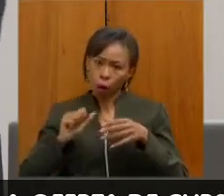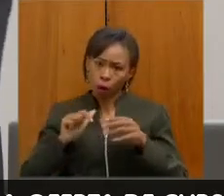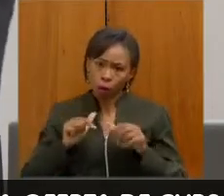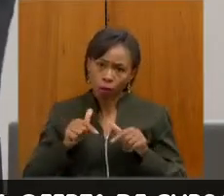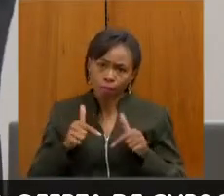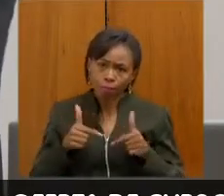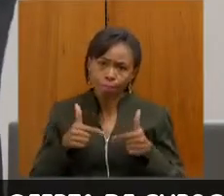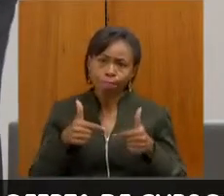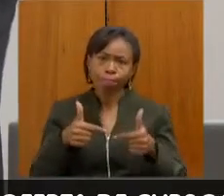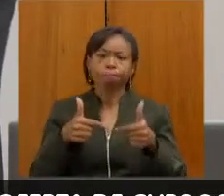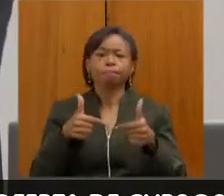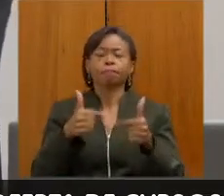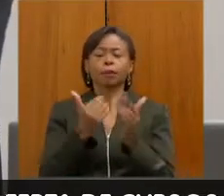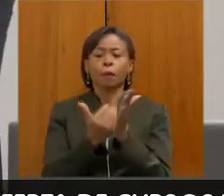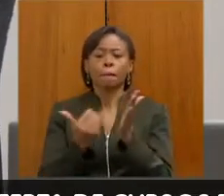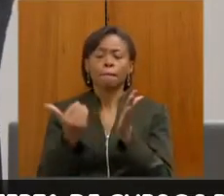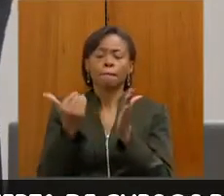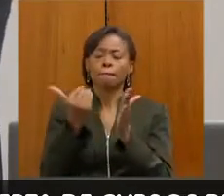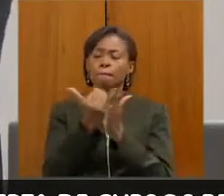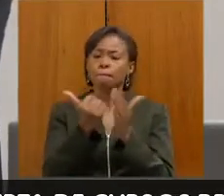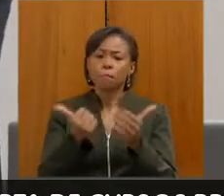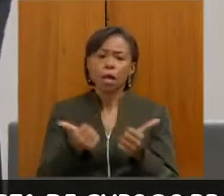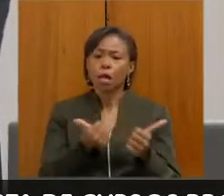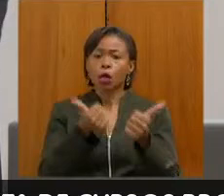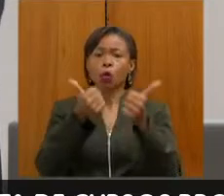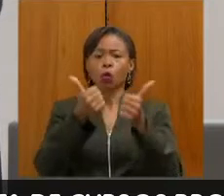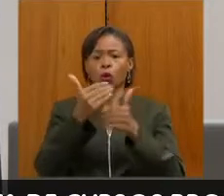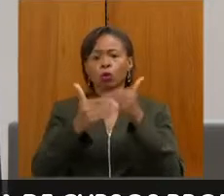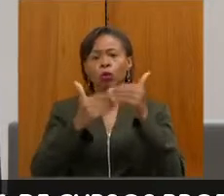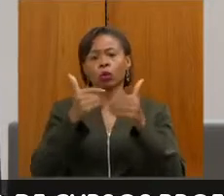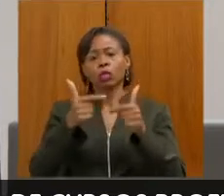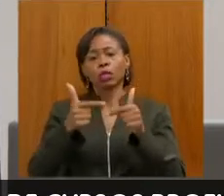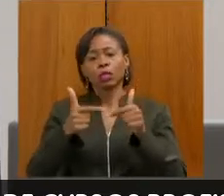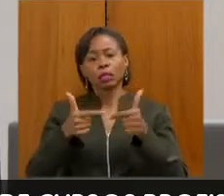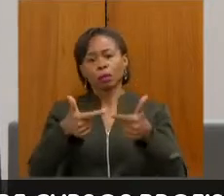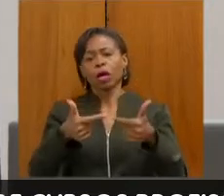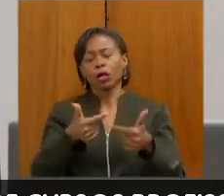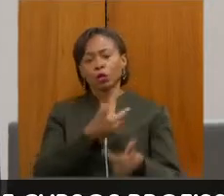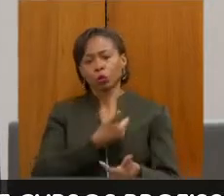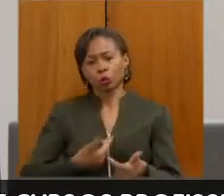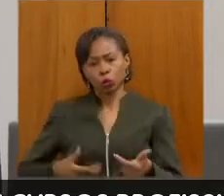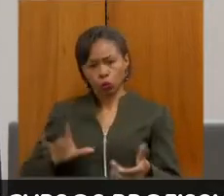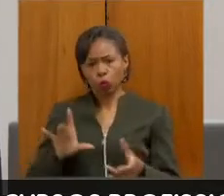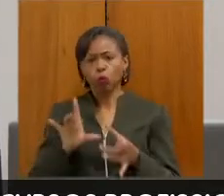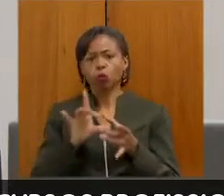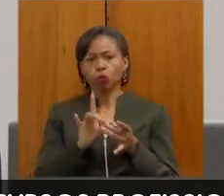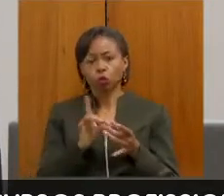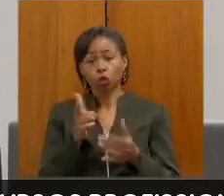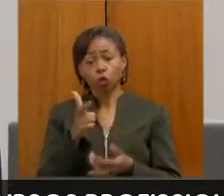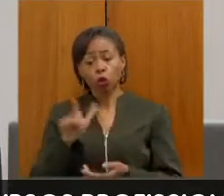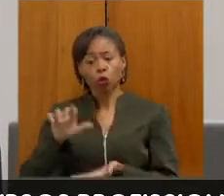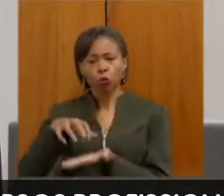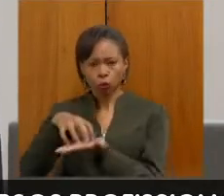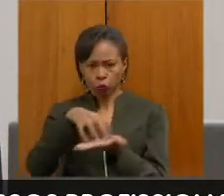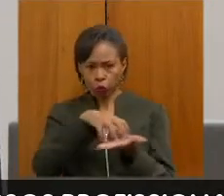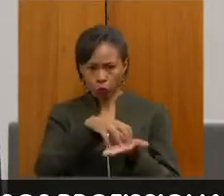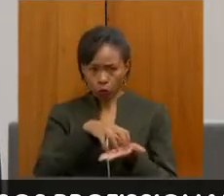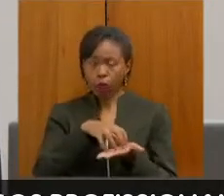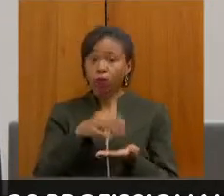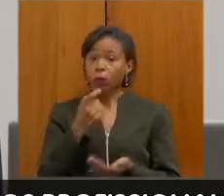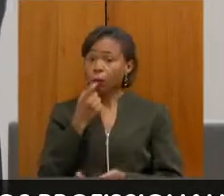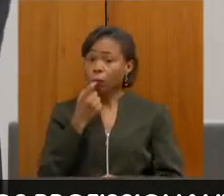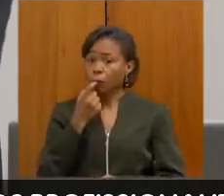juntamente com o Estado e outros órgãos. Vale lembrar que, em breve, nós vamos ter também um